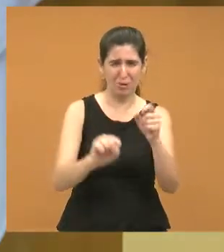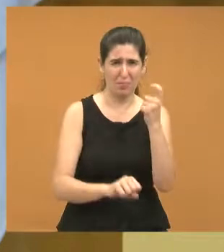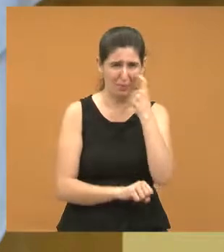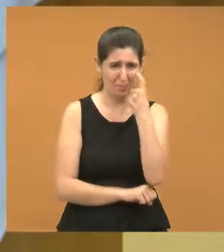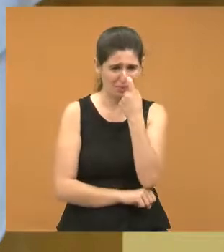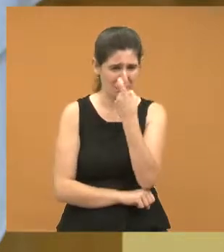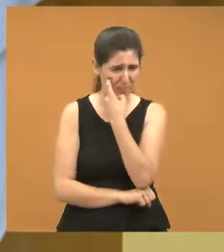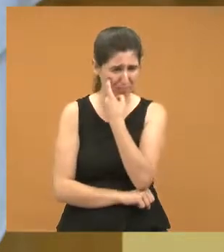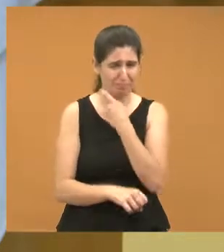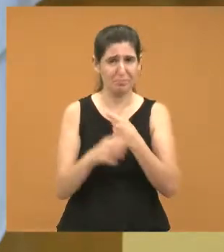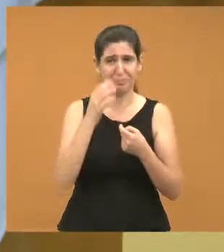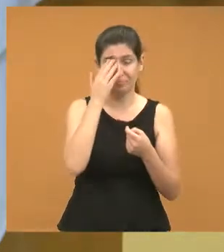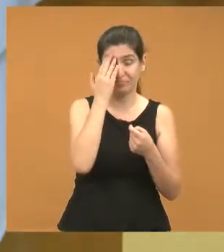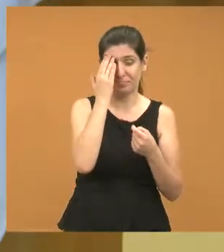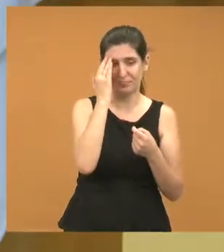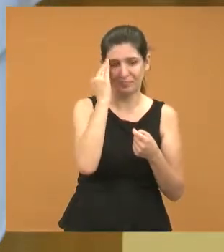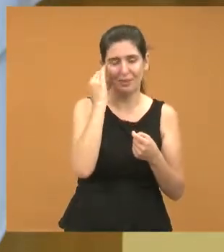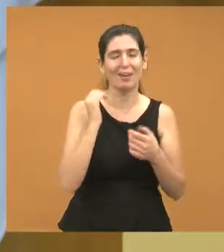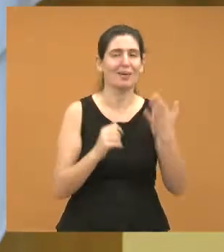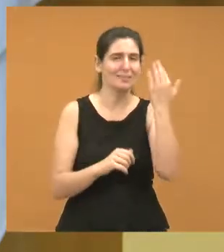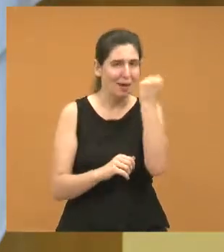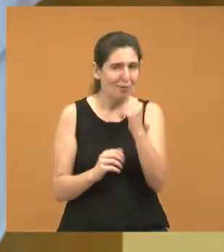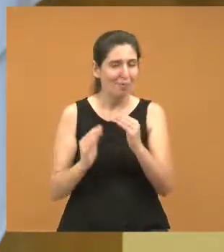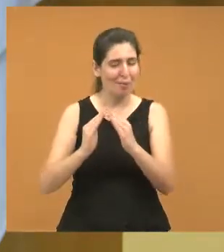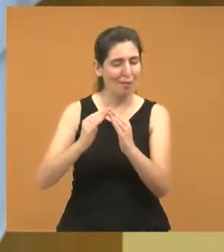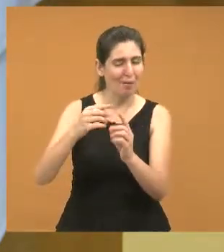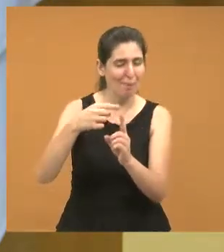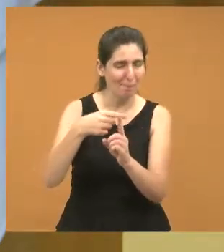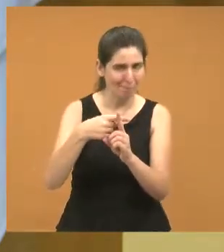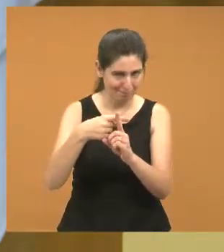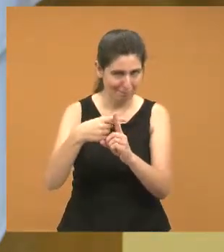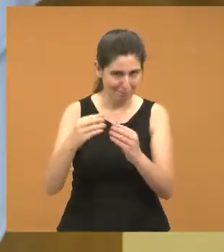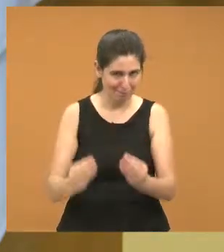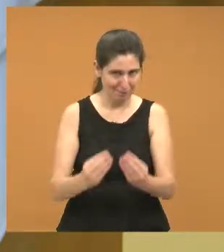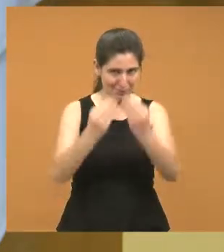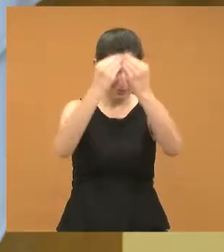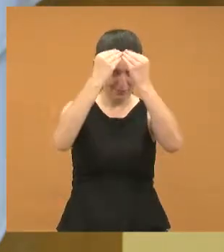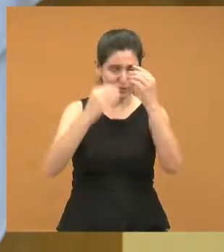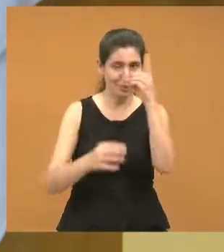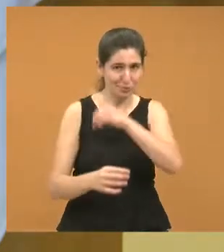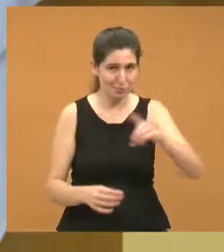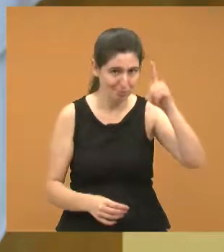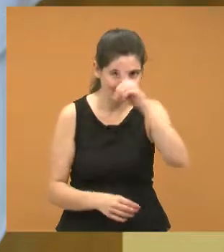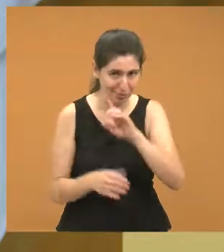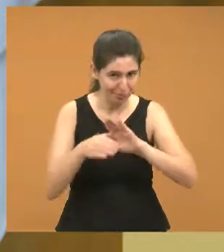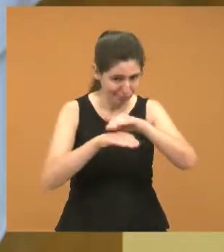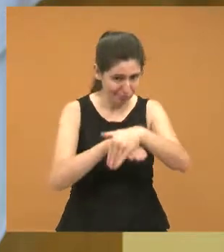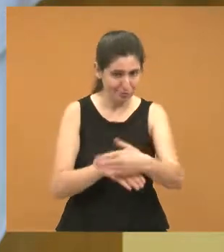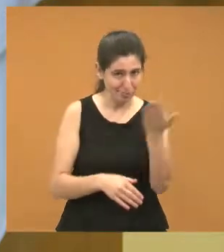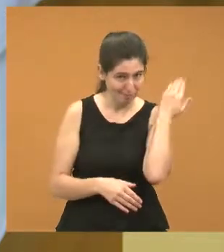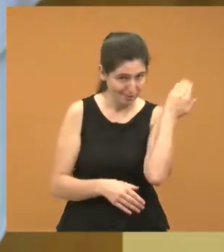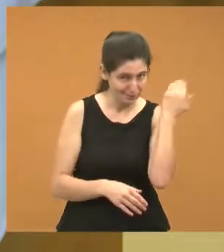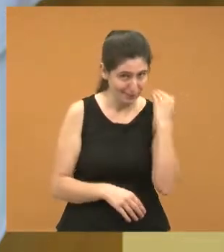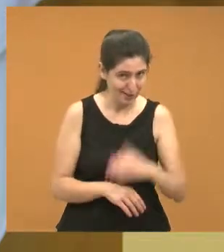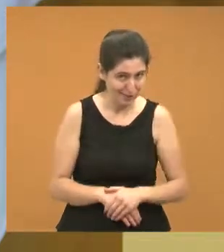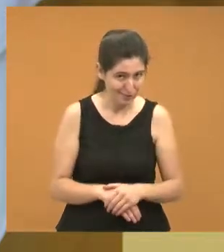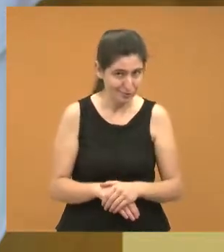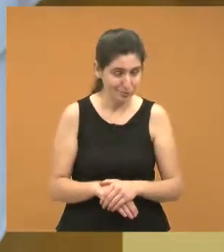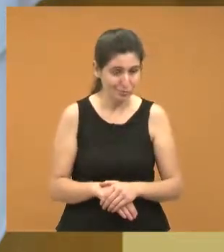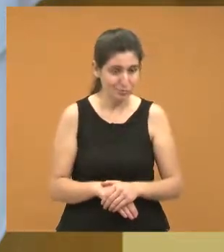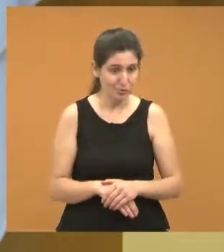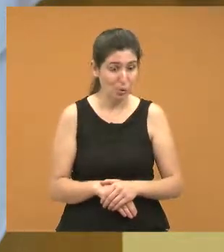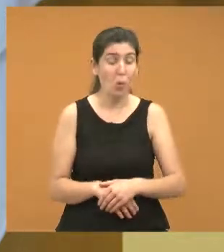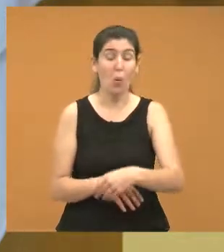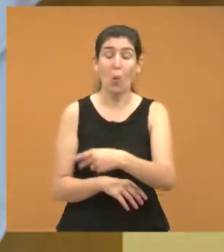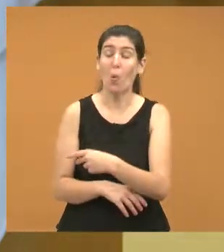incrível que pareça, vereador, tinha um assessor meu na missa de domingo passado, da noite, e o padre não conseguiu passar a humilha dele